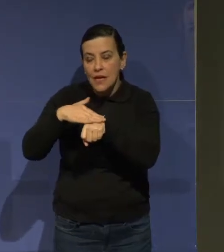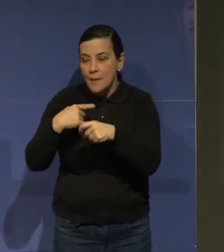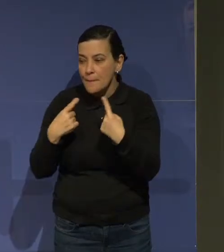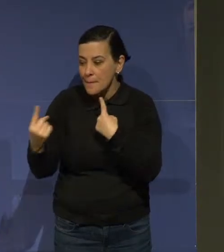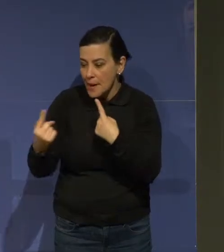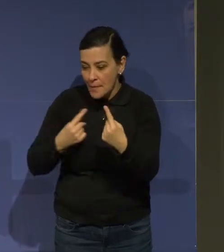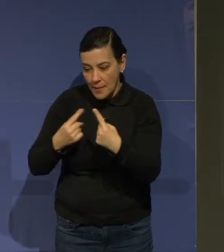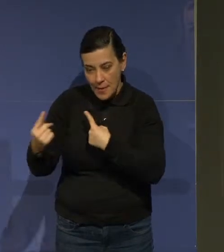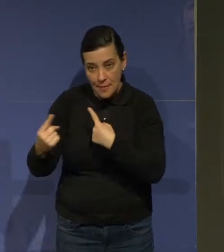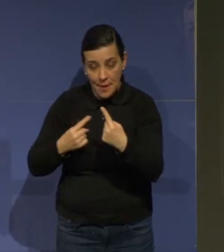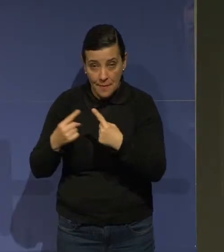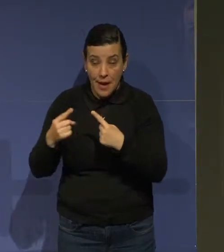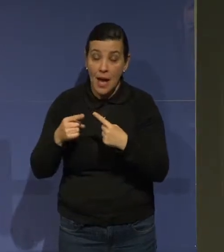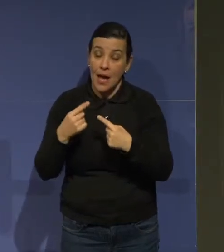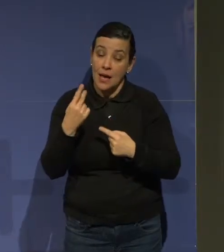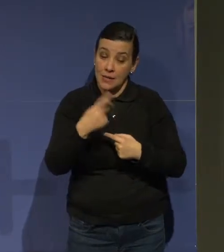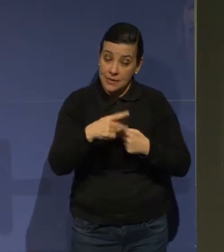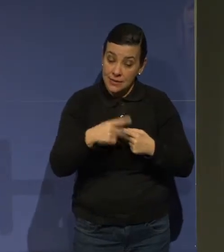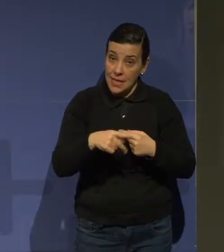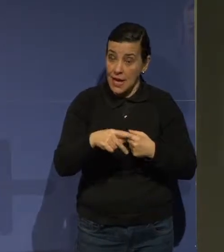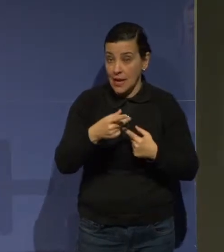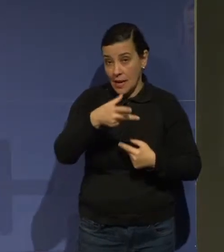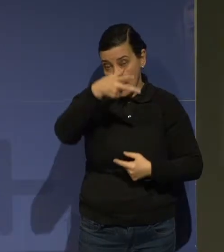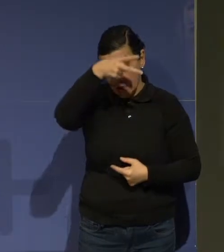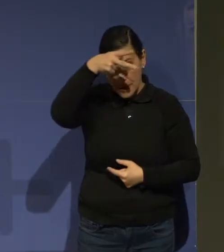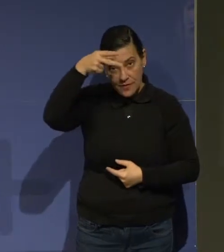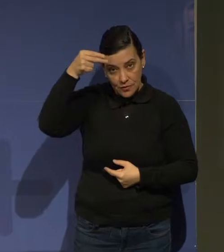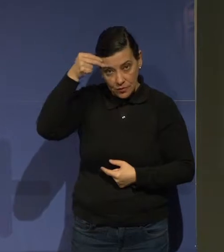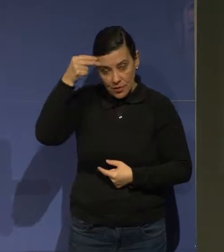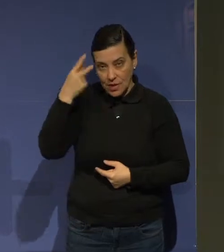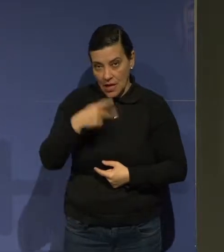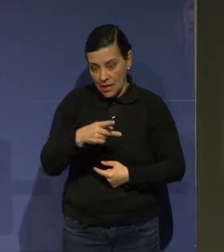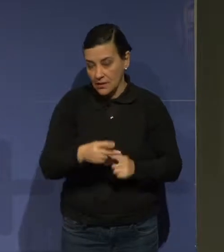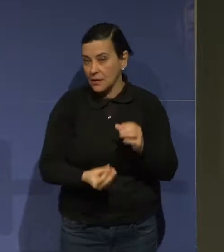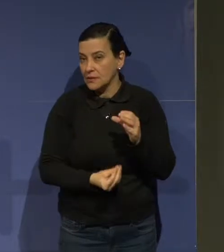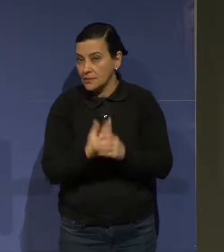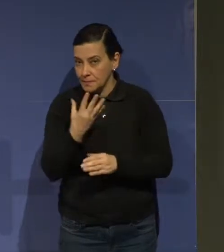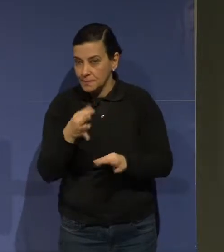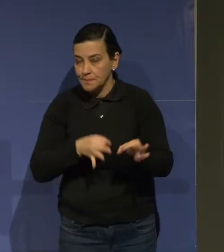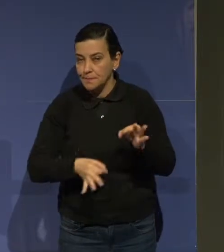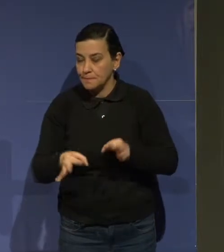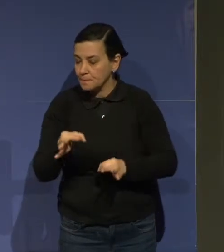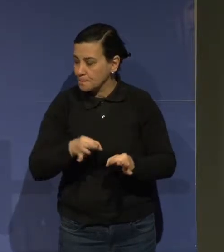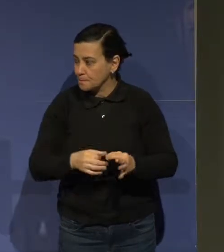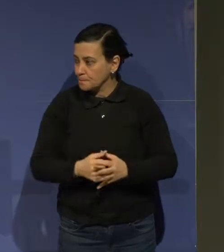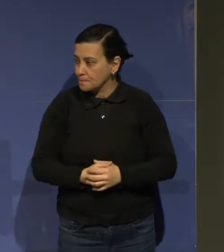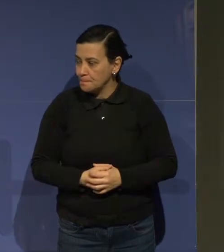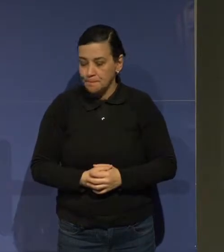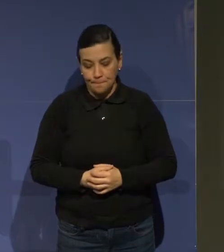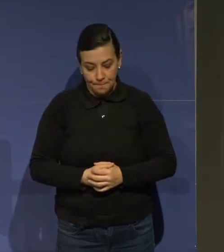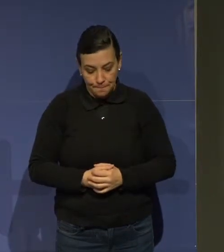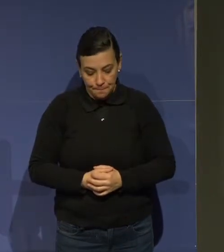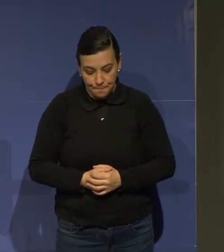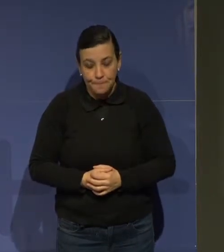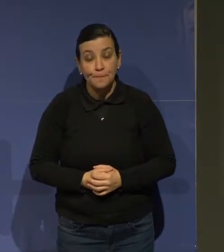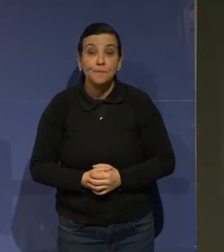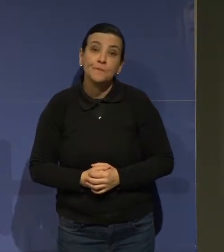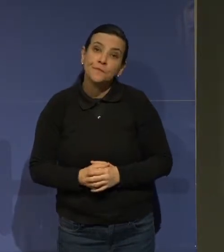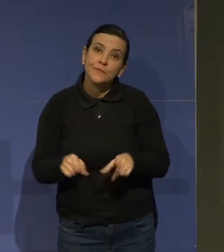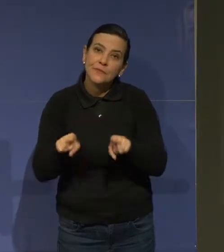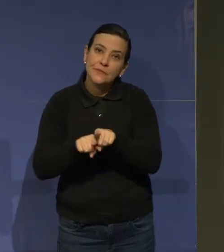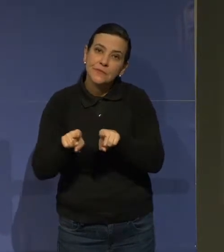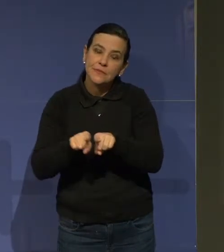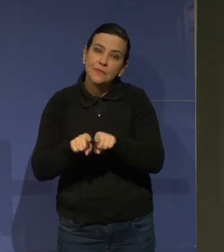demandada da prefeitura é a fazenda pública municipal. E para que